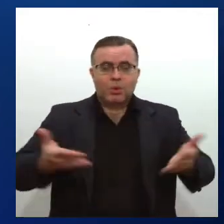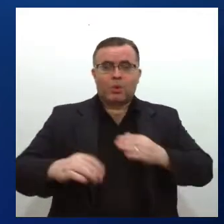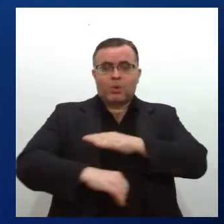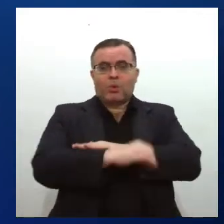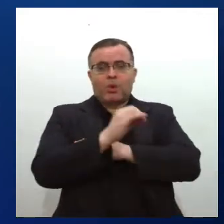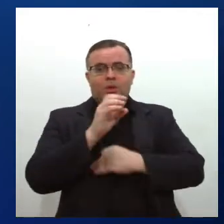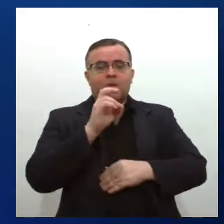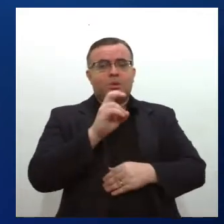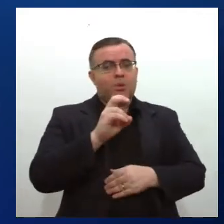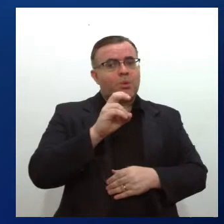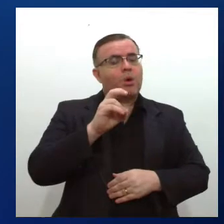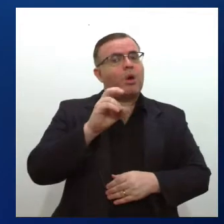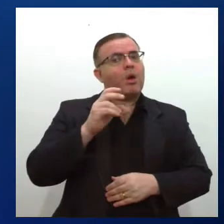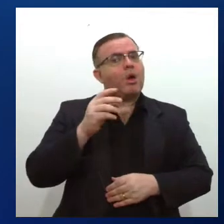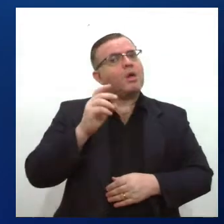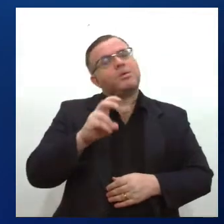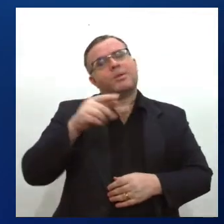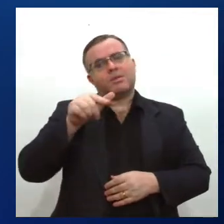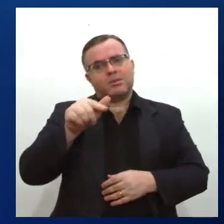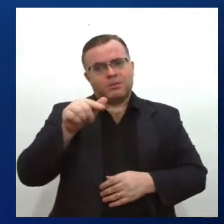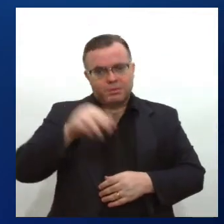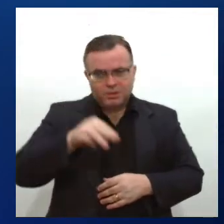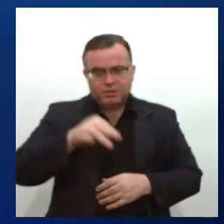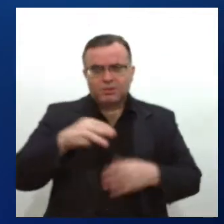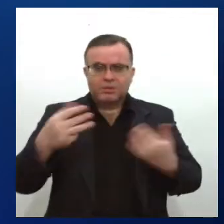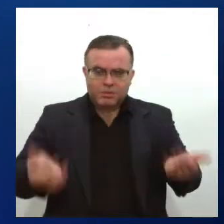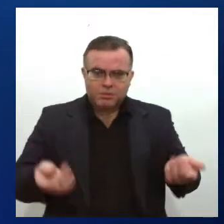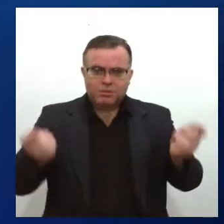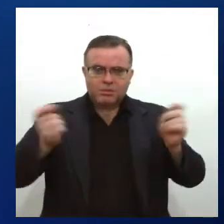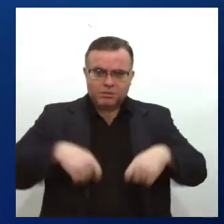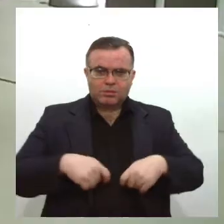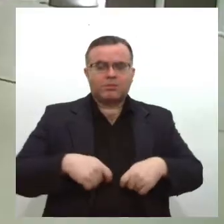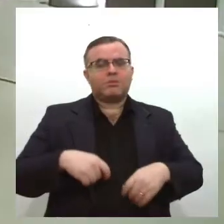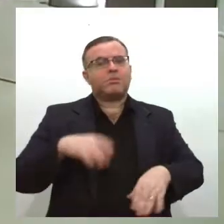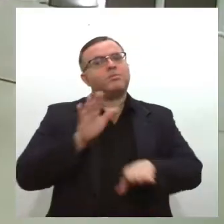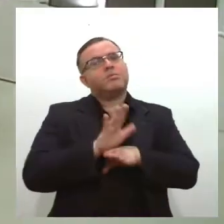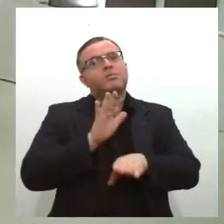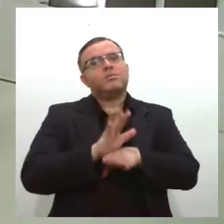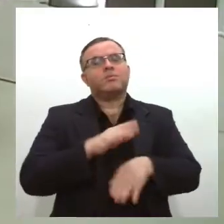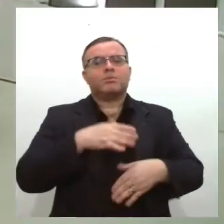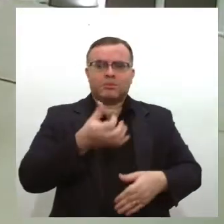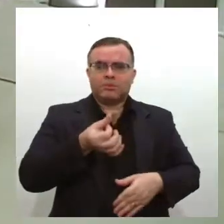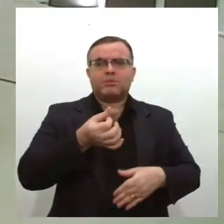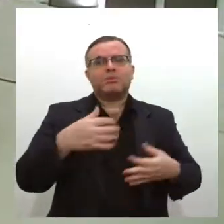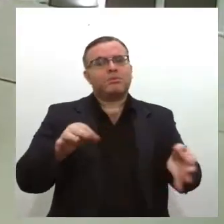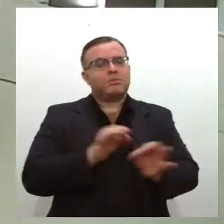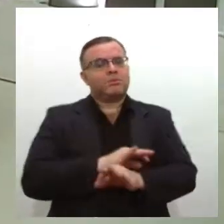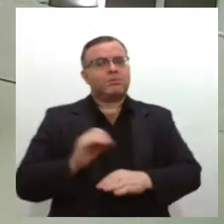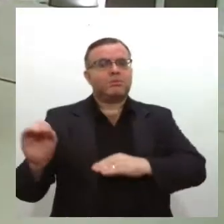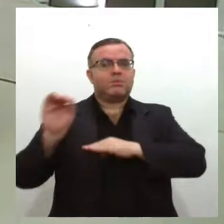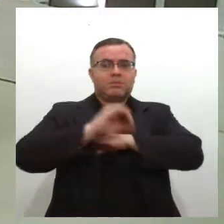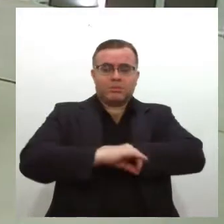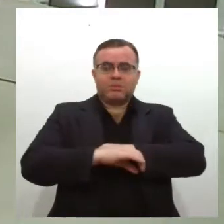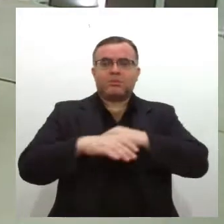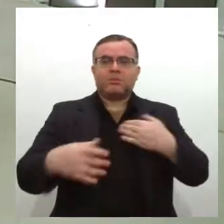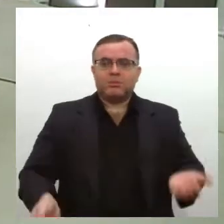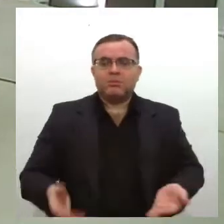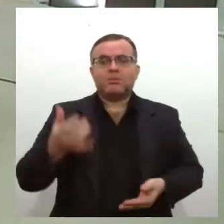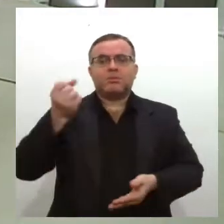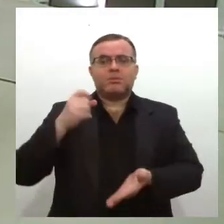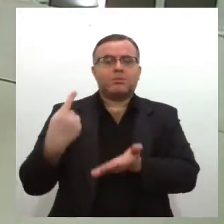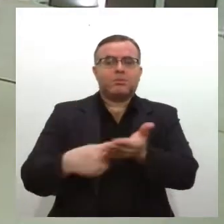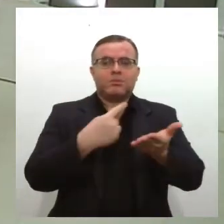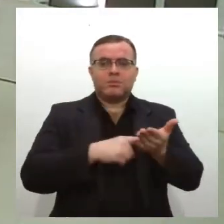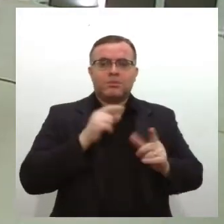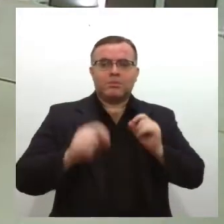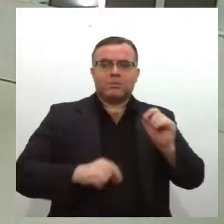minutos e deve-se pôr às 5 horas e 18 minutos da tarde. Depois do intervalo, a ABC Jipe promove debate